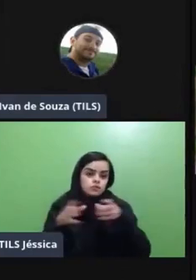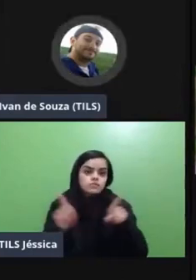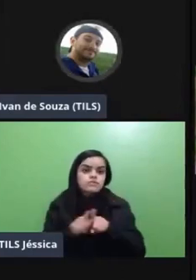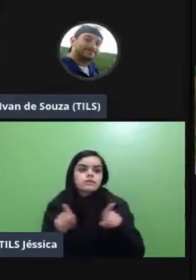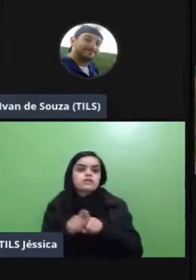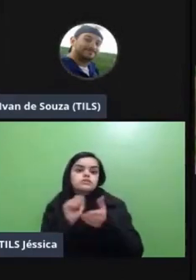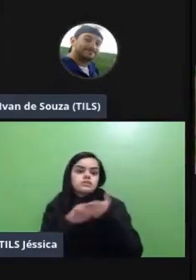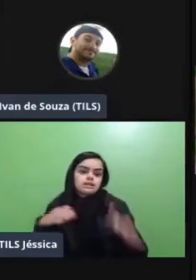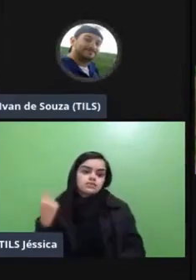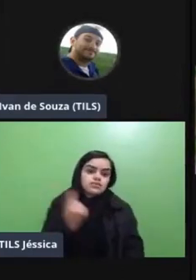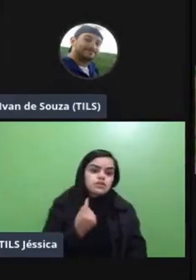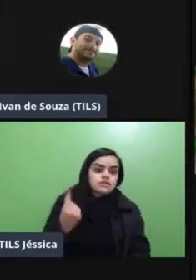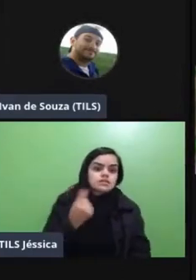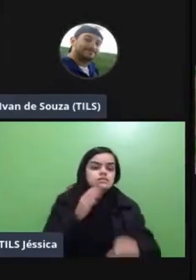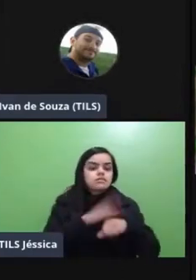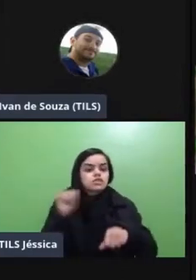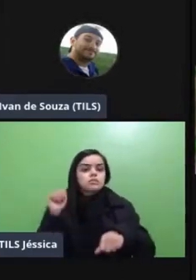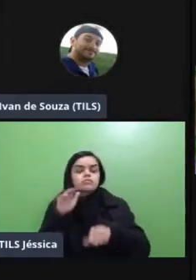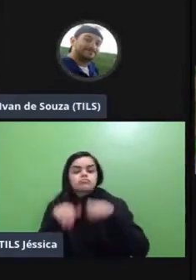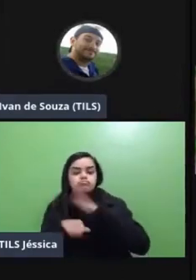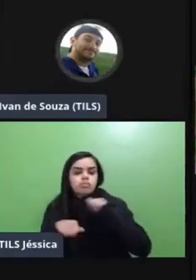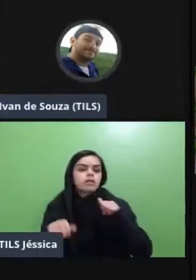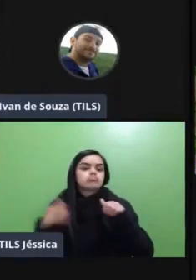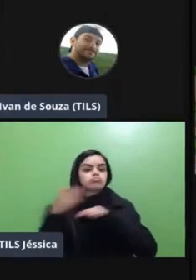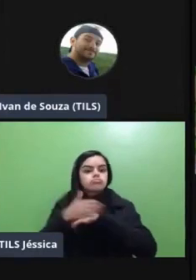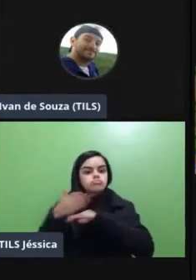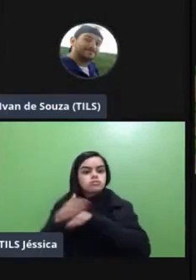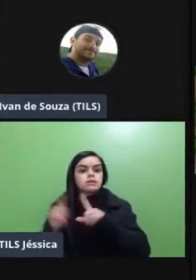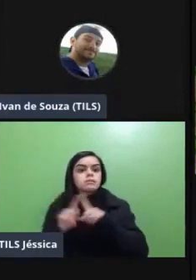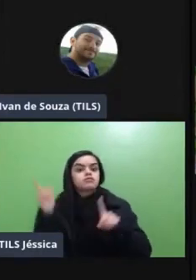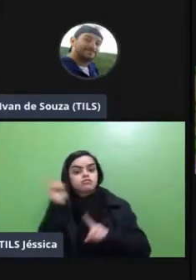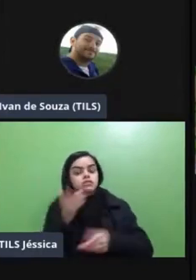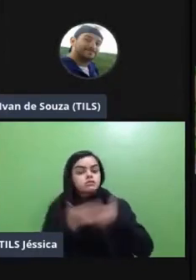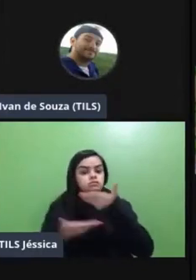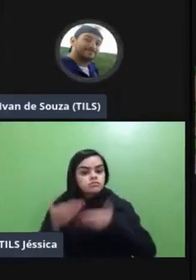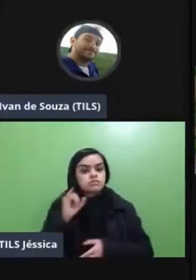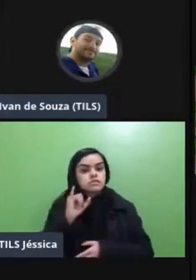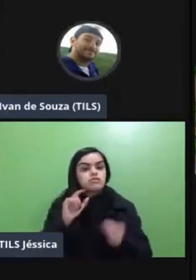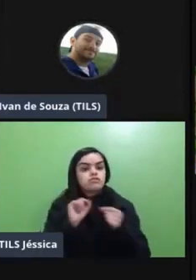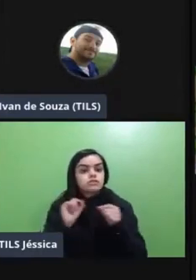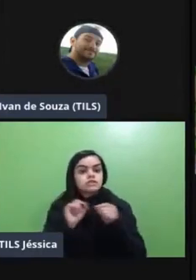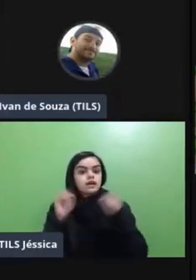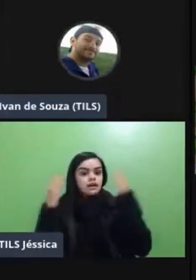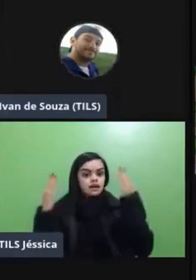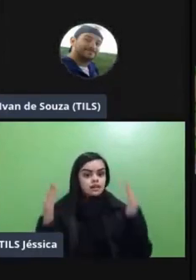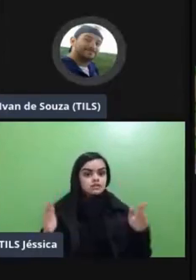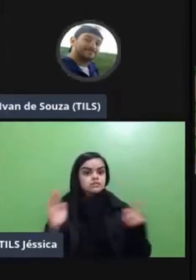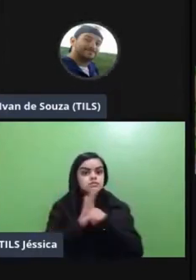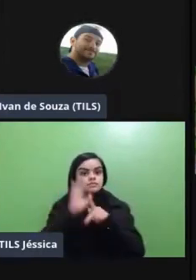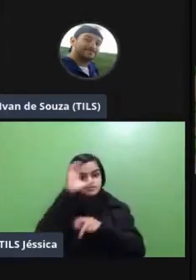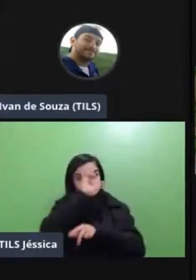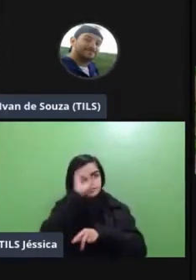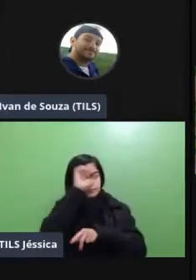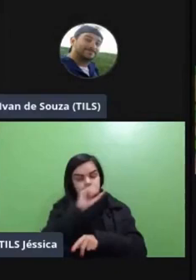individuais e aí eu vou chamando os grupos e vou intervindo mas eu só vou intervir a medida que eu for fazer na sala análise da aprendizagem a partir